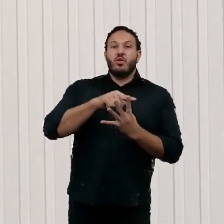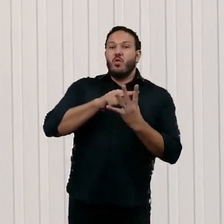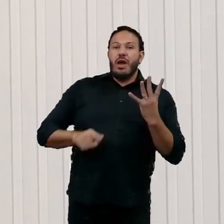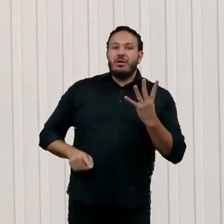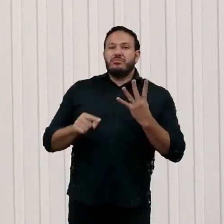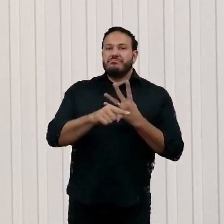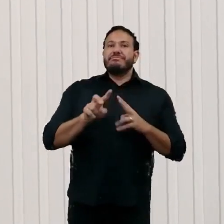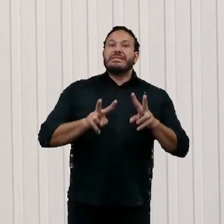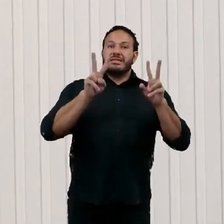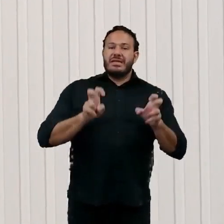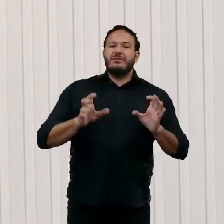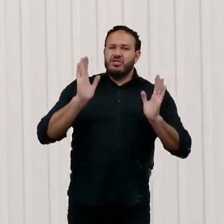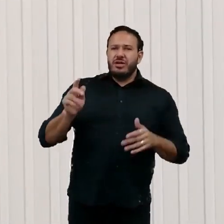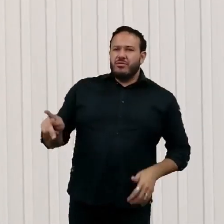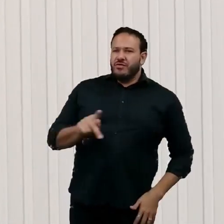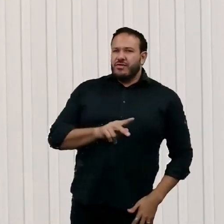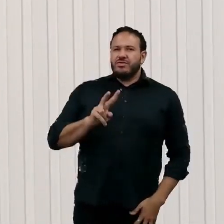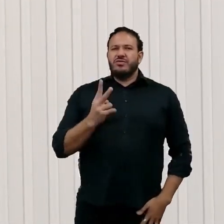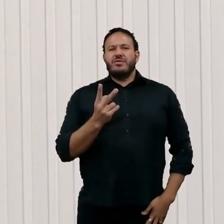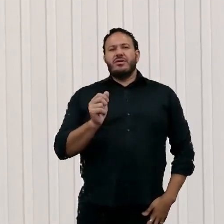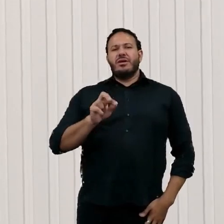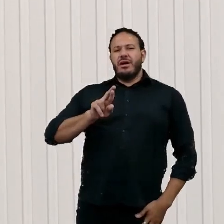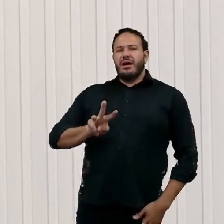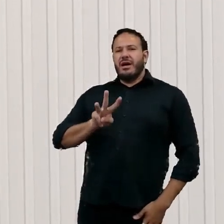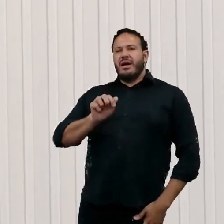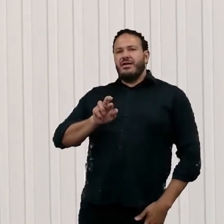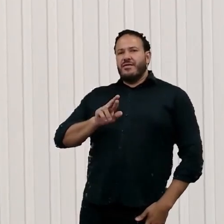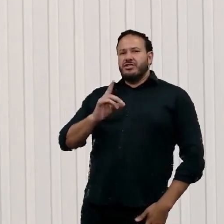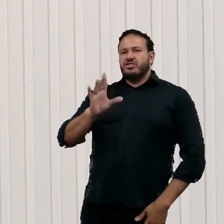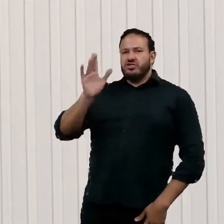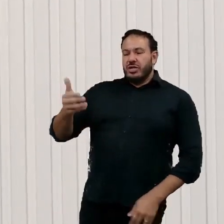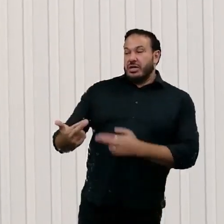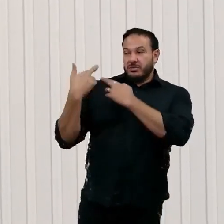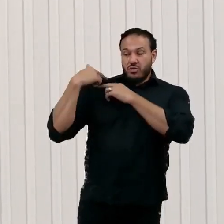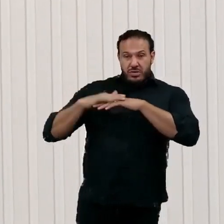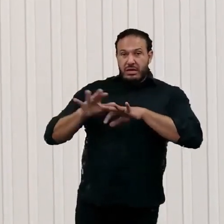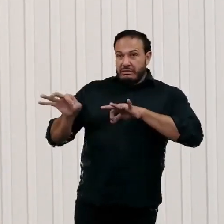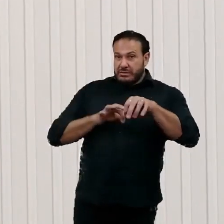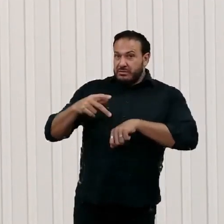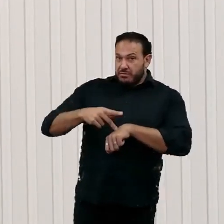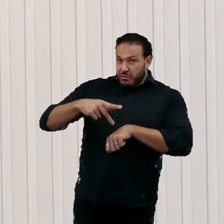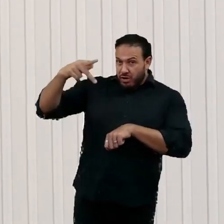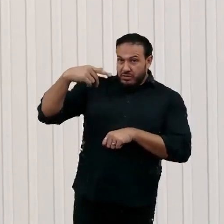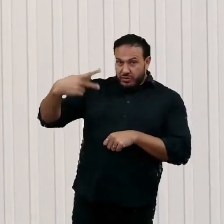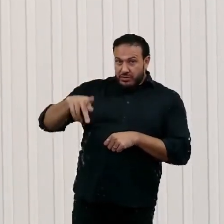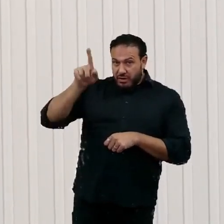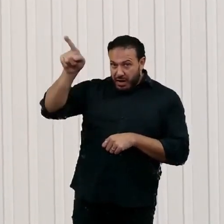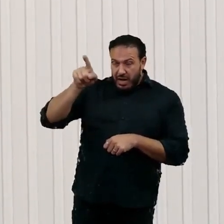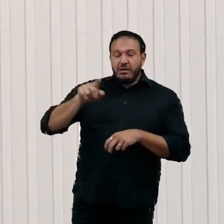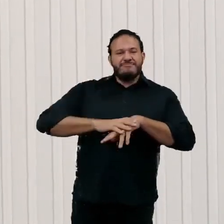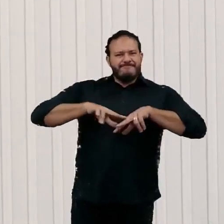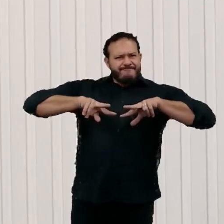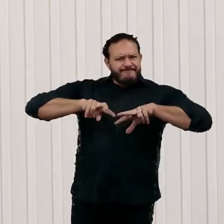Foi professor em Harvard, onde dirigiu projetos de pós-graduação e explorou o tema Aprendizado de